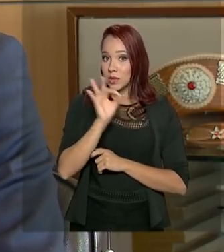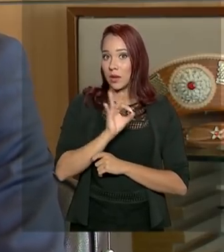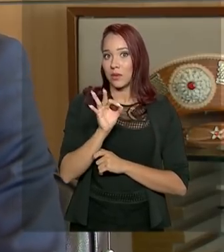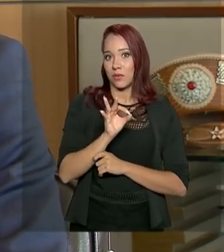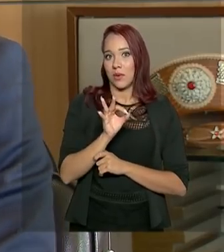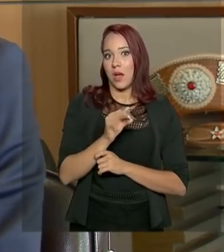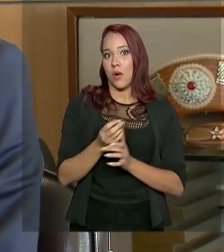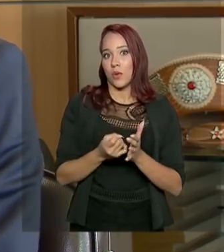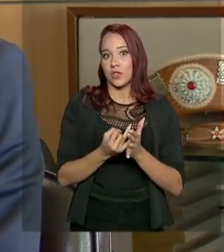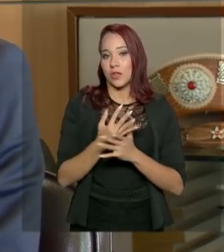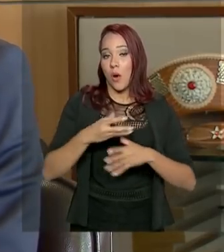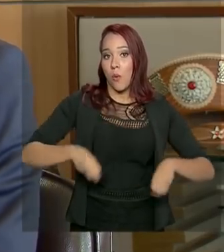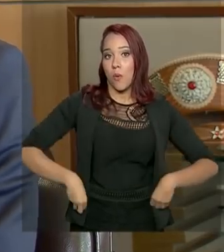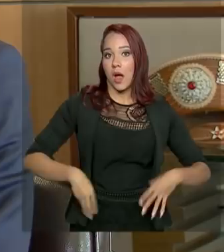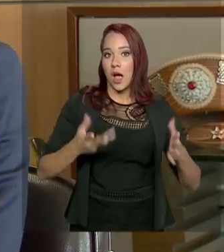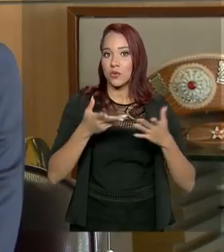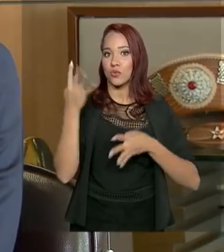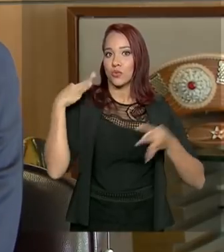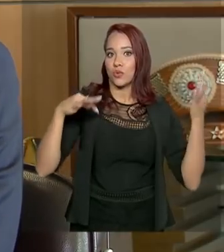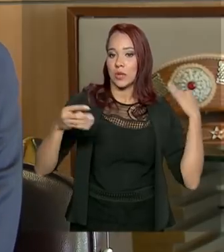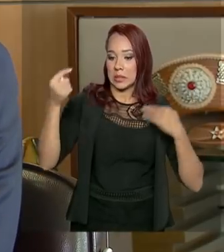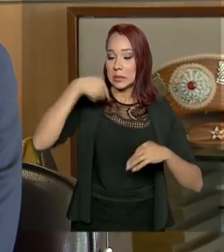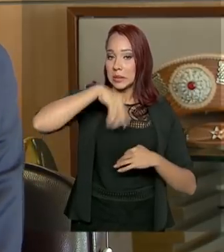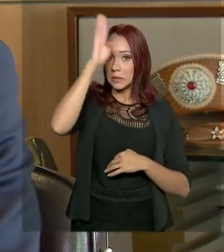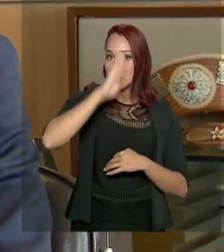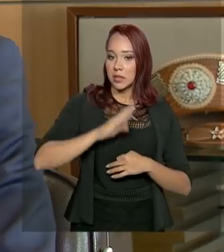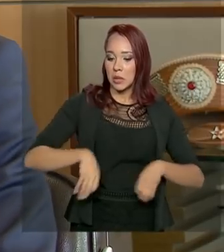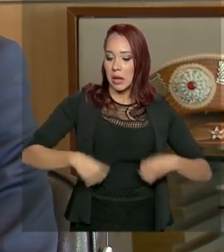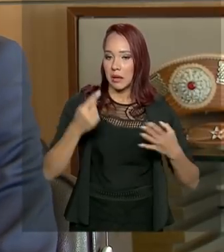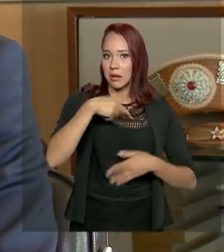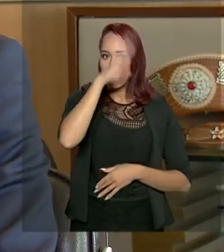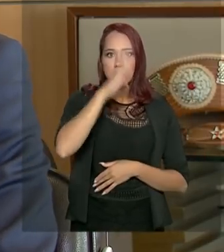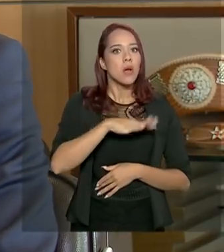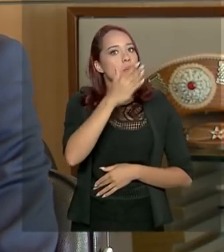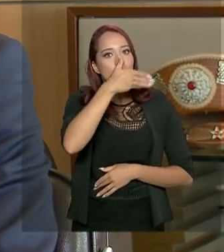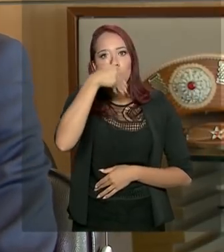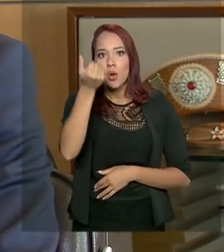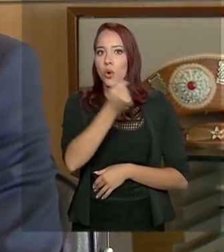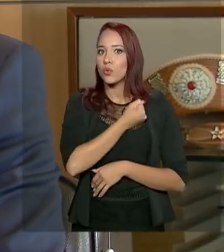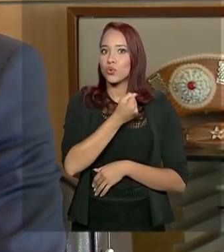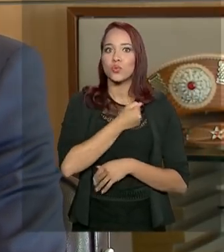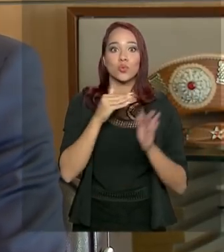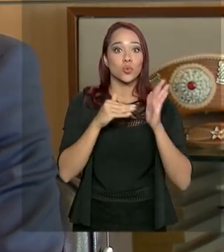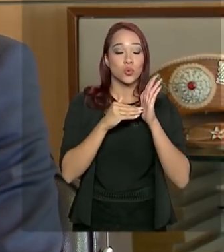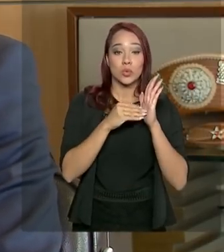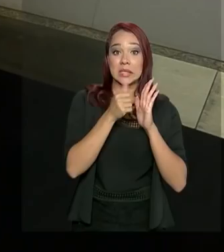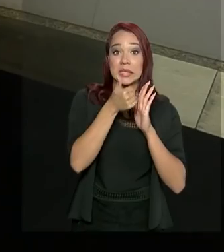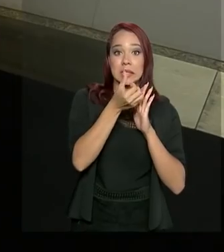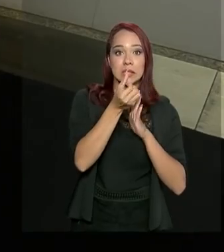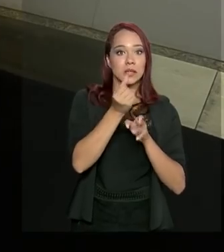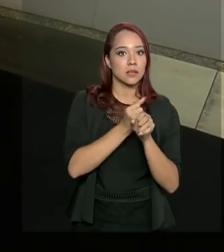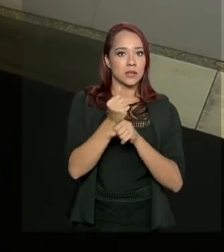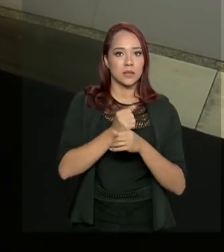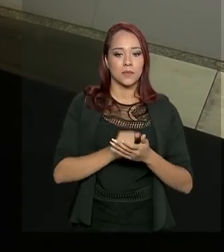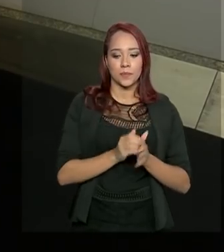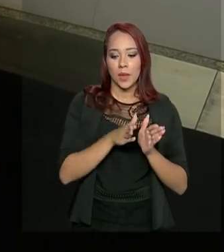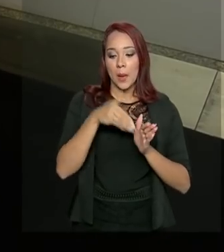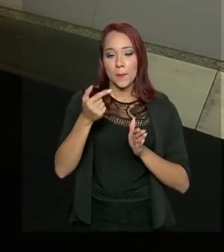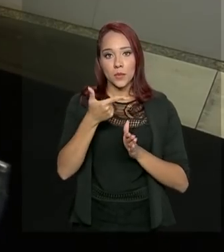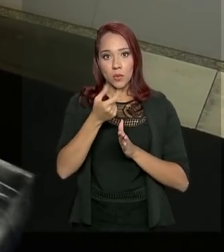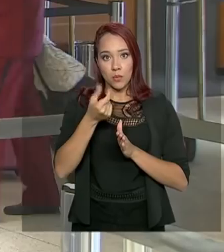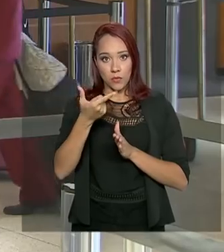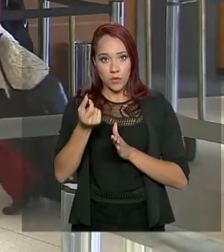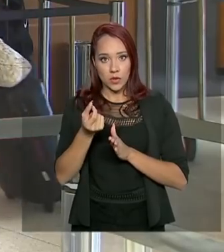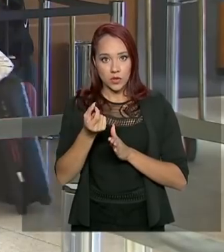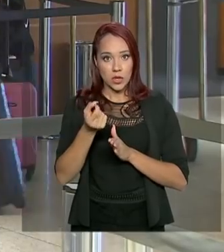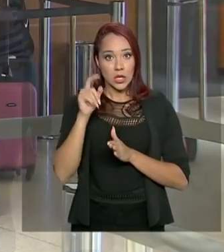% o gasto dos turistas estrangeiros no Brasil. É o melhor número dos últimos 16 anos. Para 2020, as